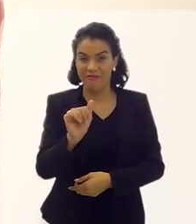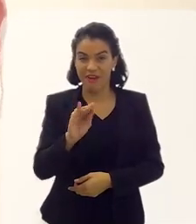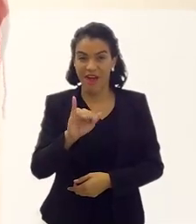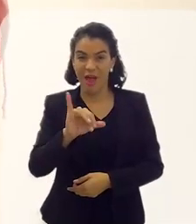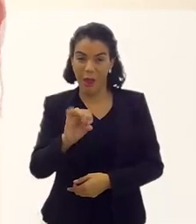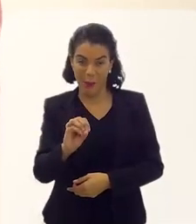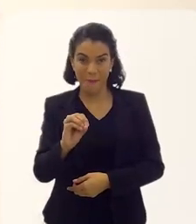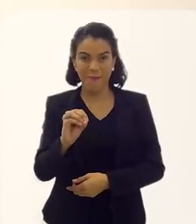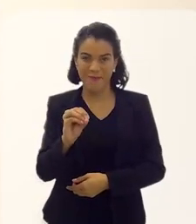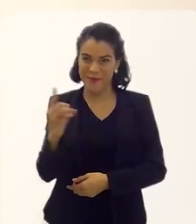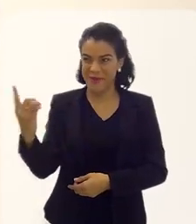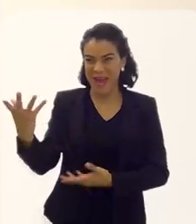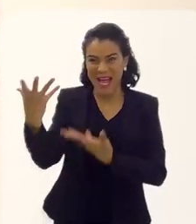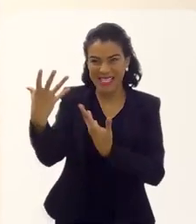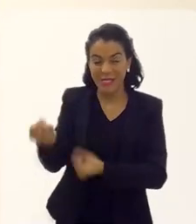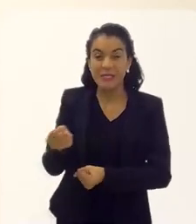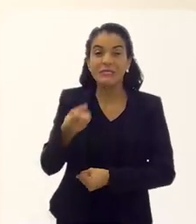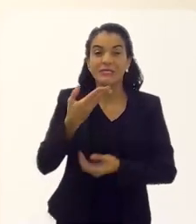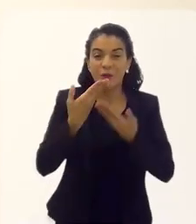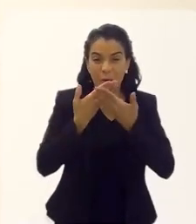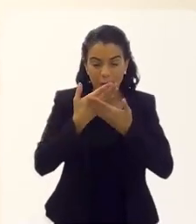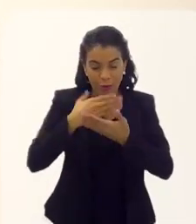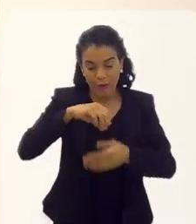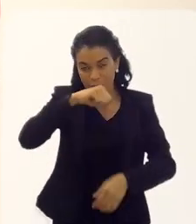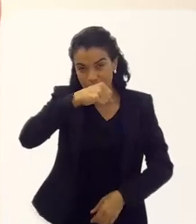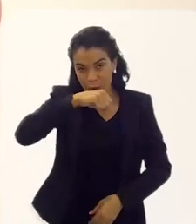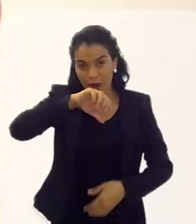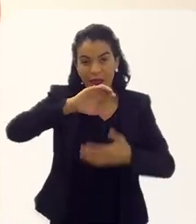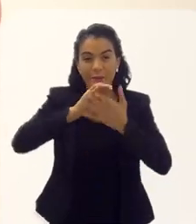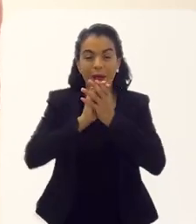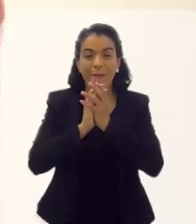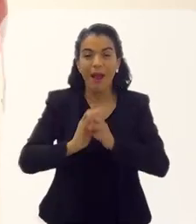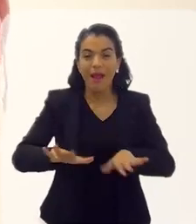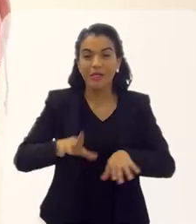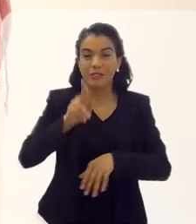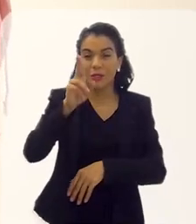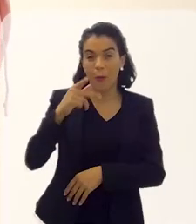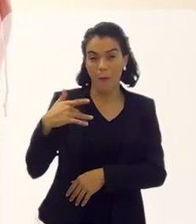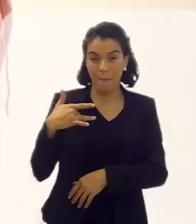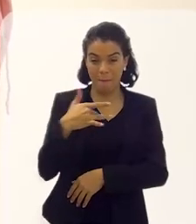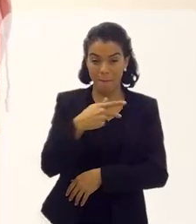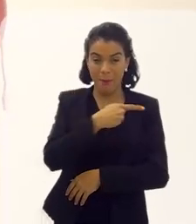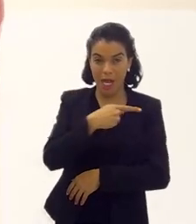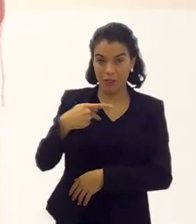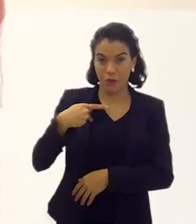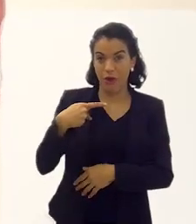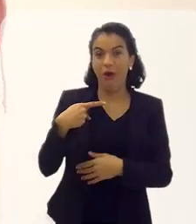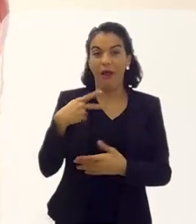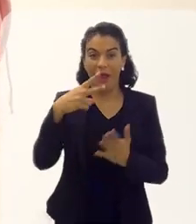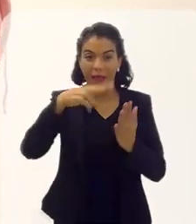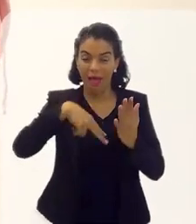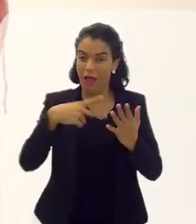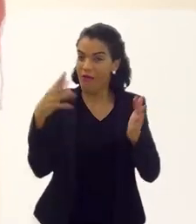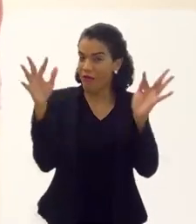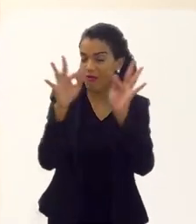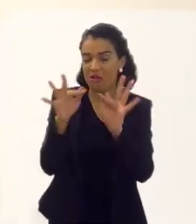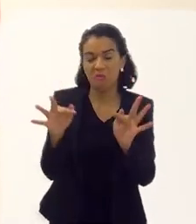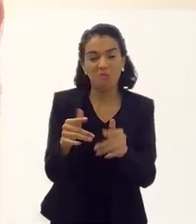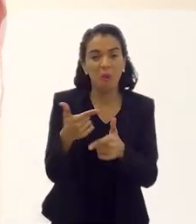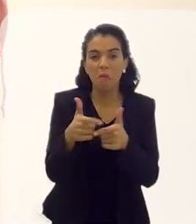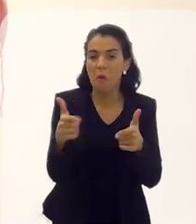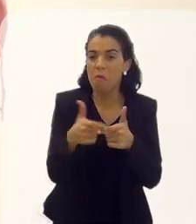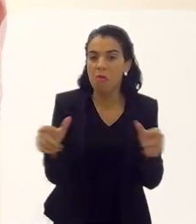quiser ler, eu vou ficar super feliz. Se um babalorixá quiser ler, eu vou ficar muito feliz. Se um pastor quiser ler, eu vou ficar muito feliz.